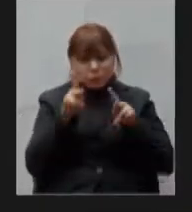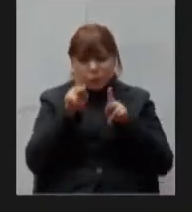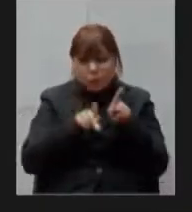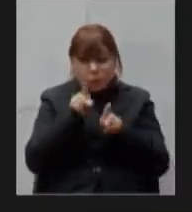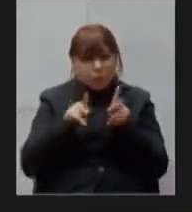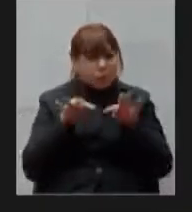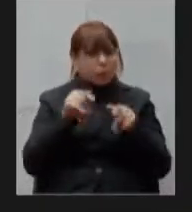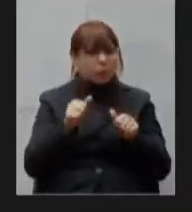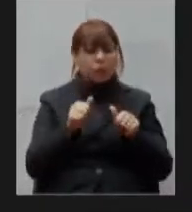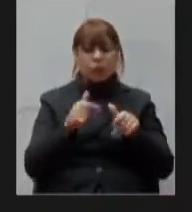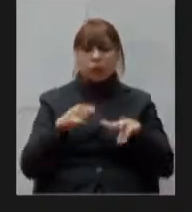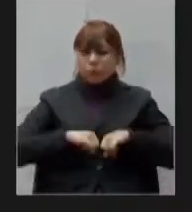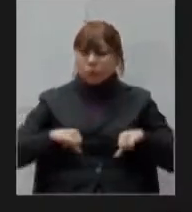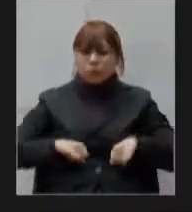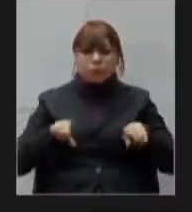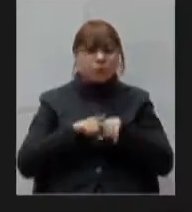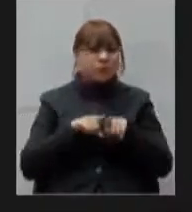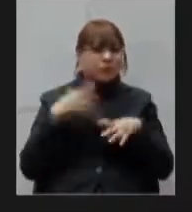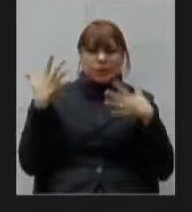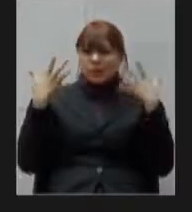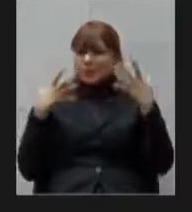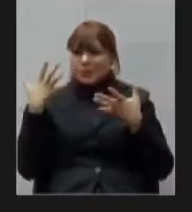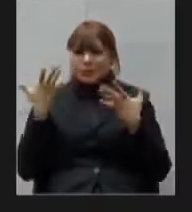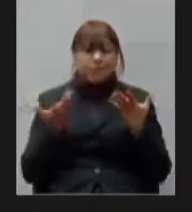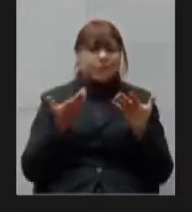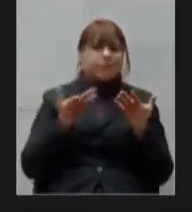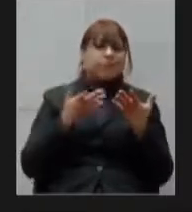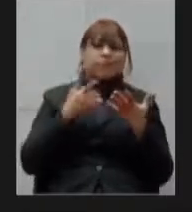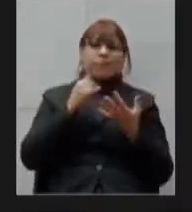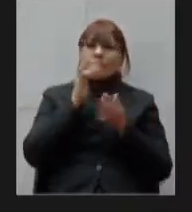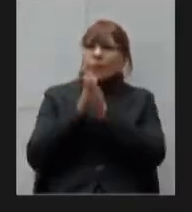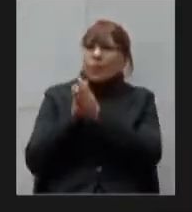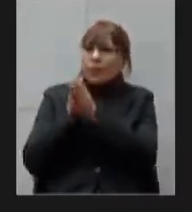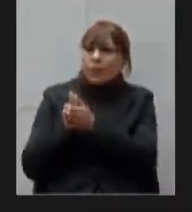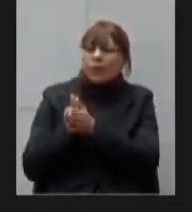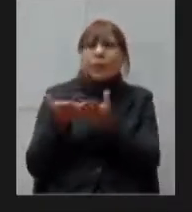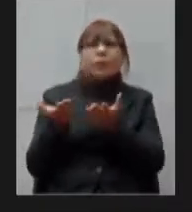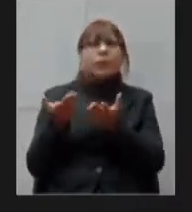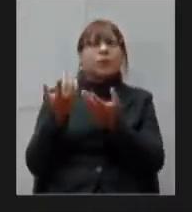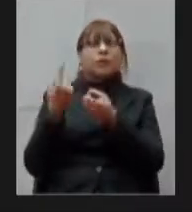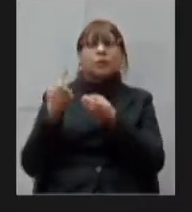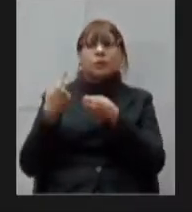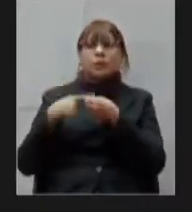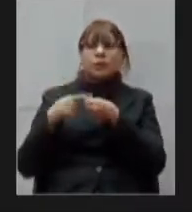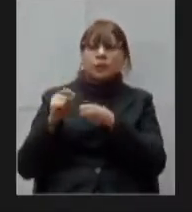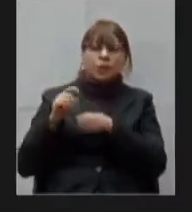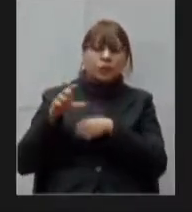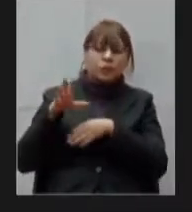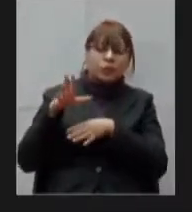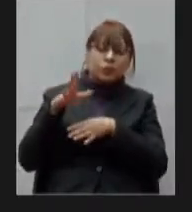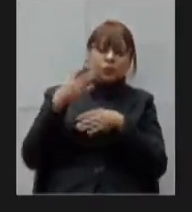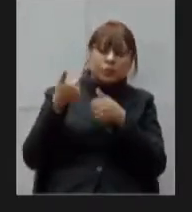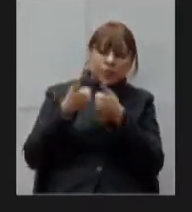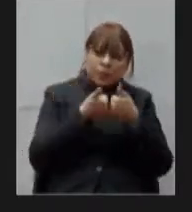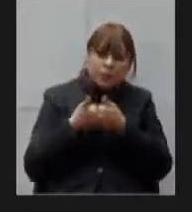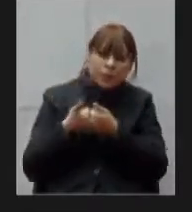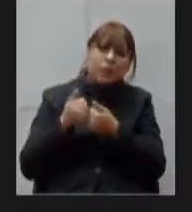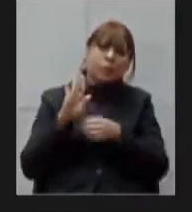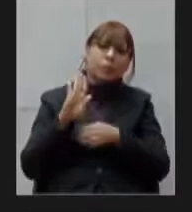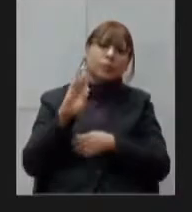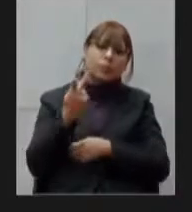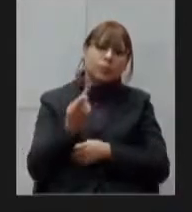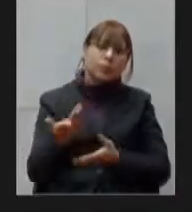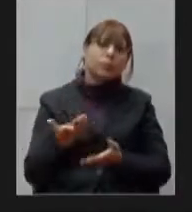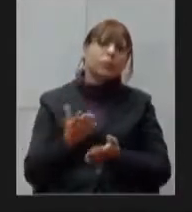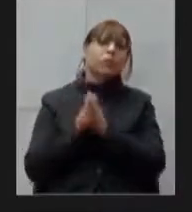povo lá do Vácuo do Mucuri do Jequitinhon e aqui da região metropolitana olha o caos que está virando então vamos correr vamos